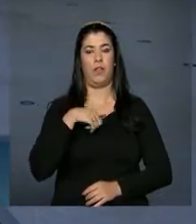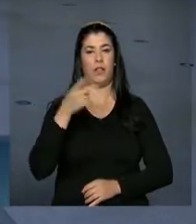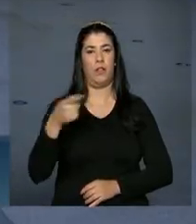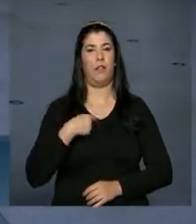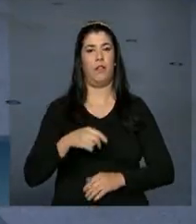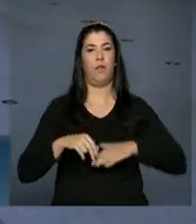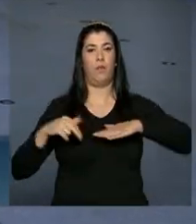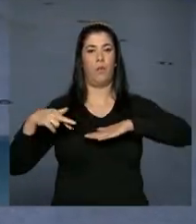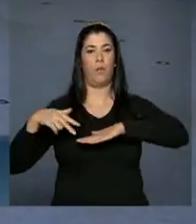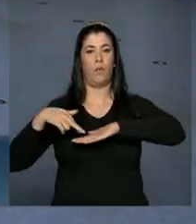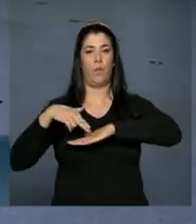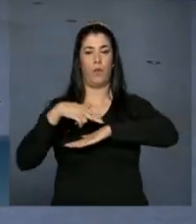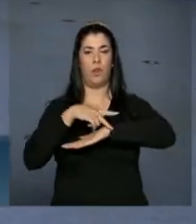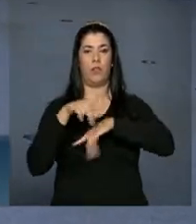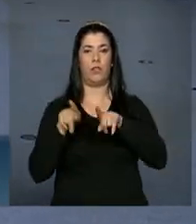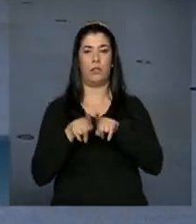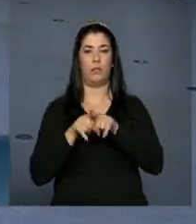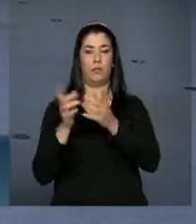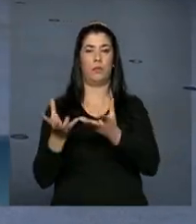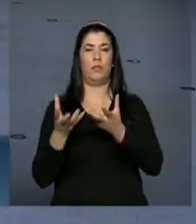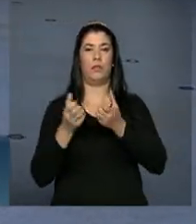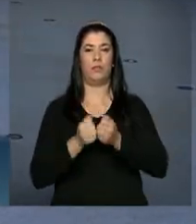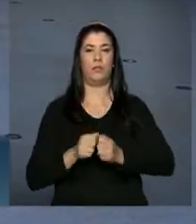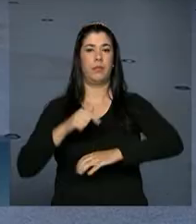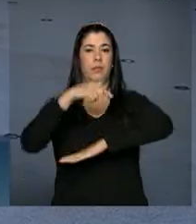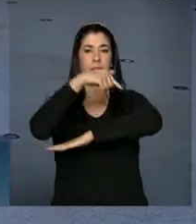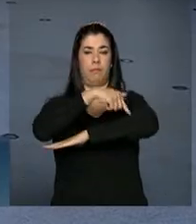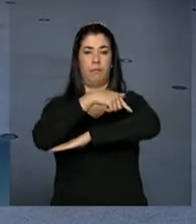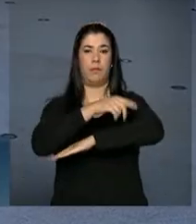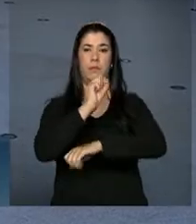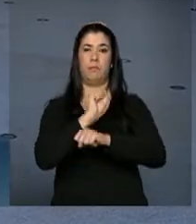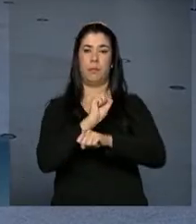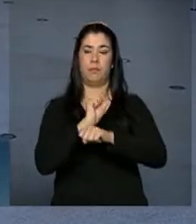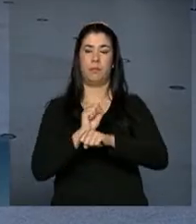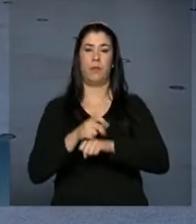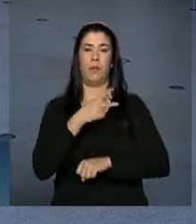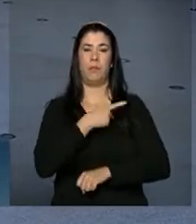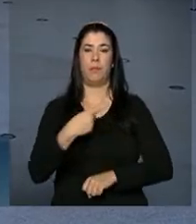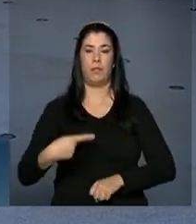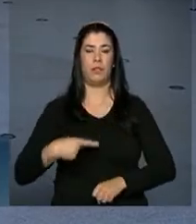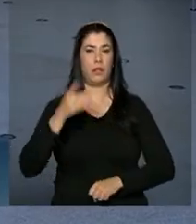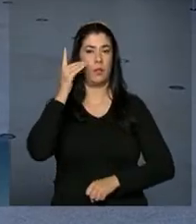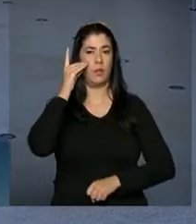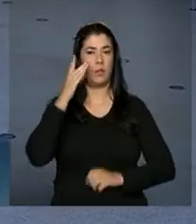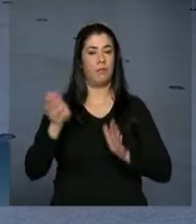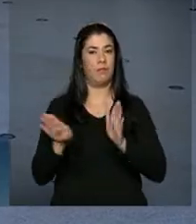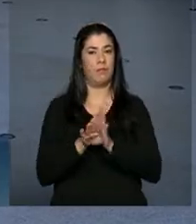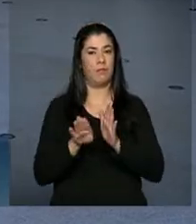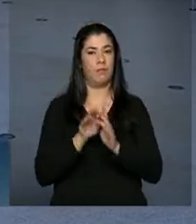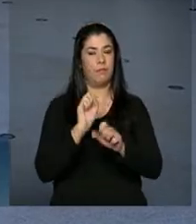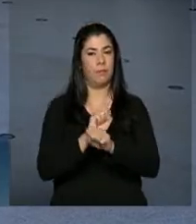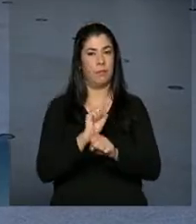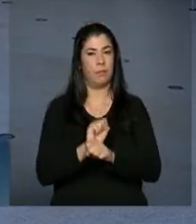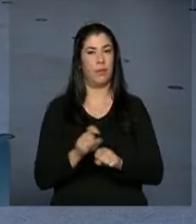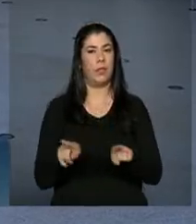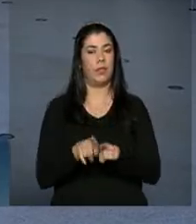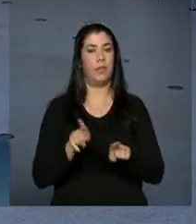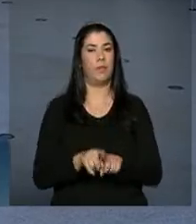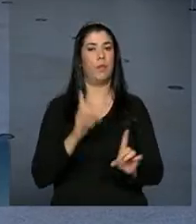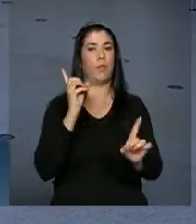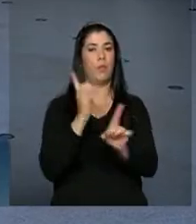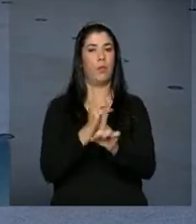ela chegará e será recebida no alto da rampa pela presidenta Dilma Rousseff. Além de encontro bilateral